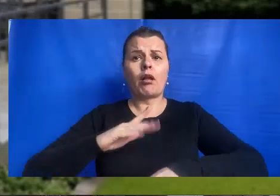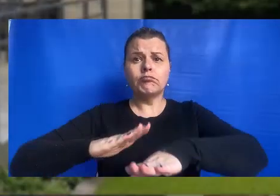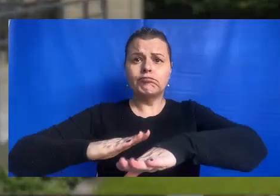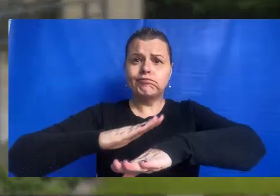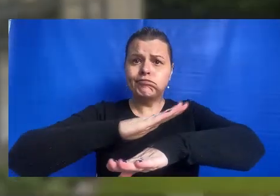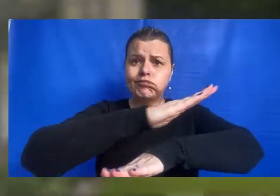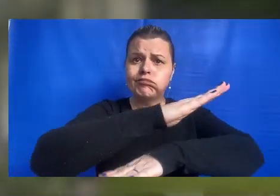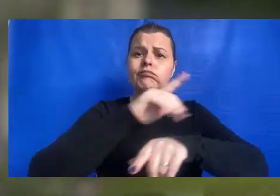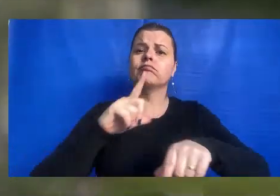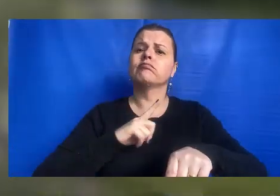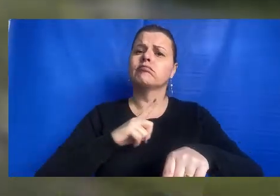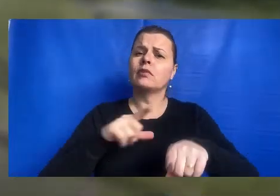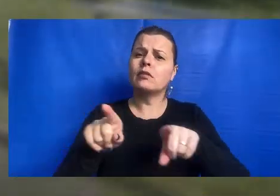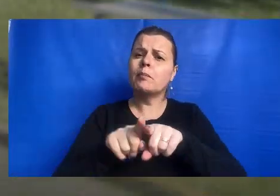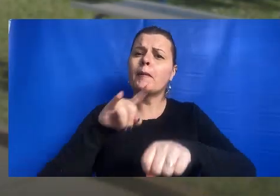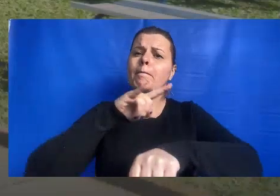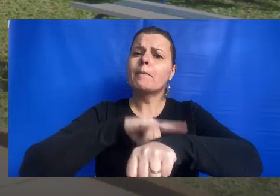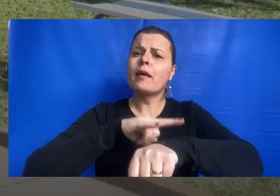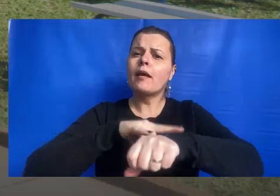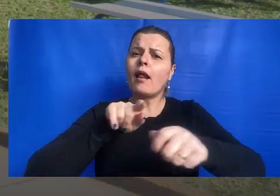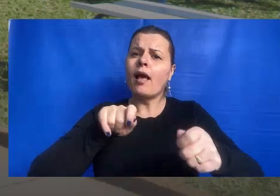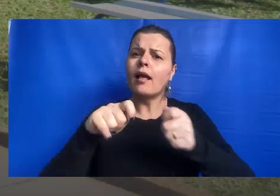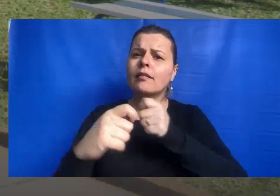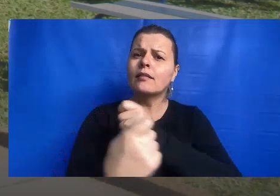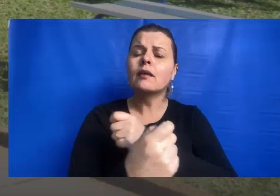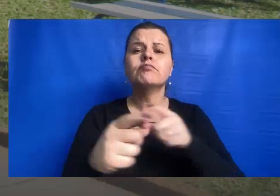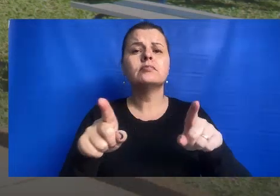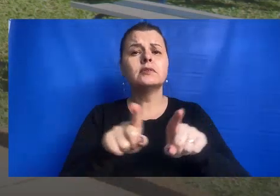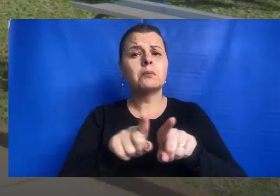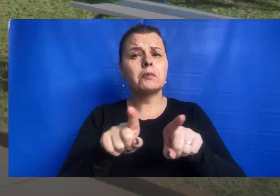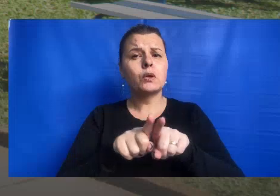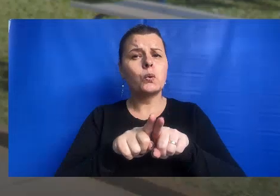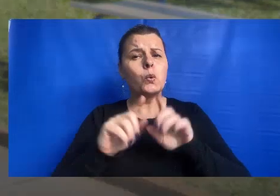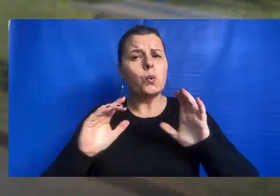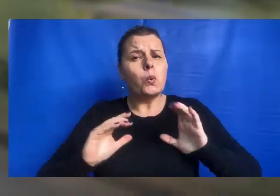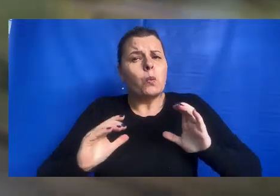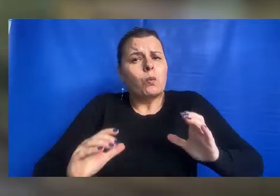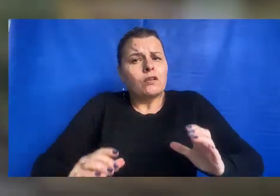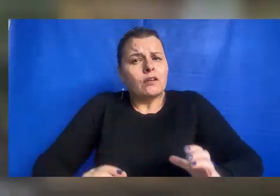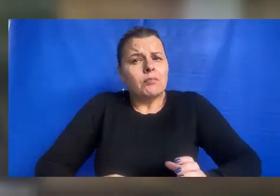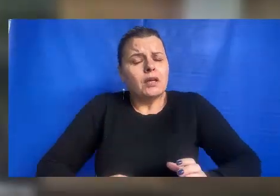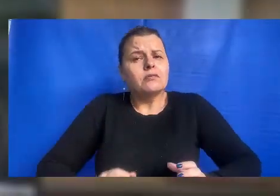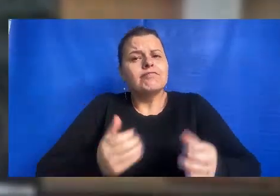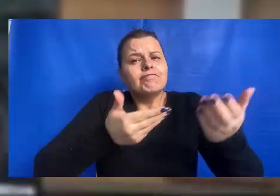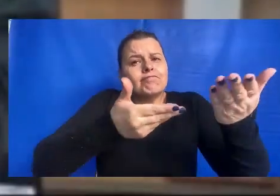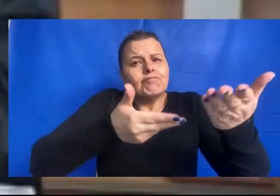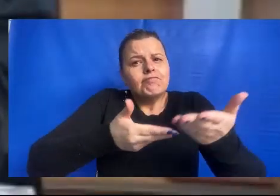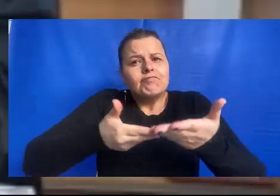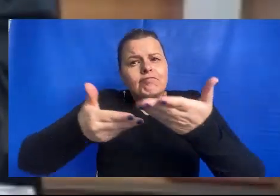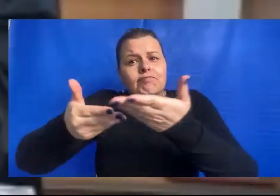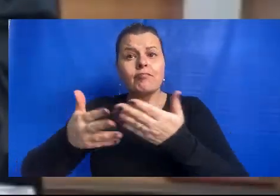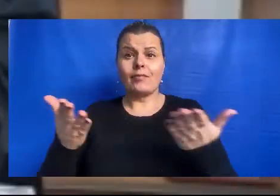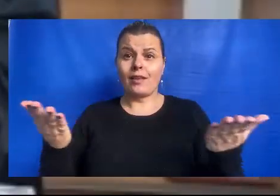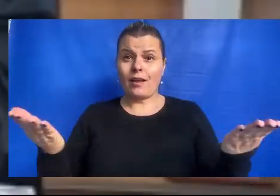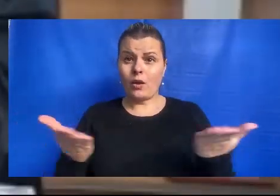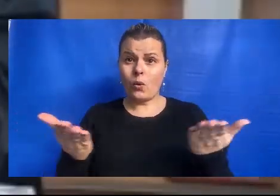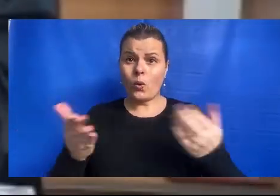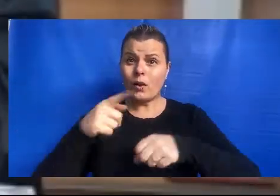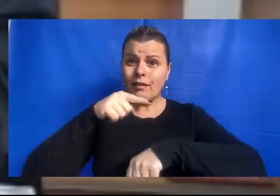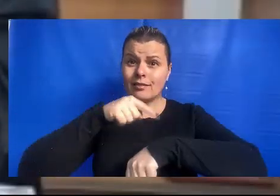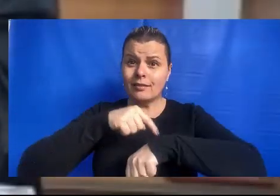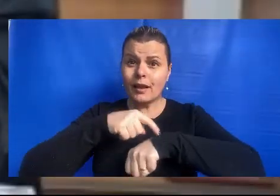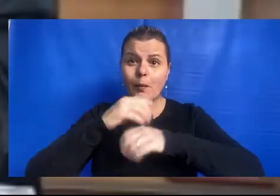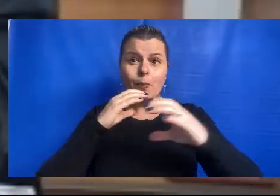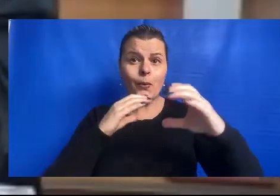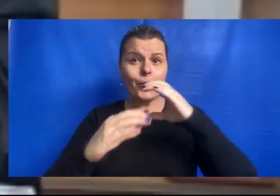Há rampas, banheiros adaptados e também atitudes acolhedoras. Neste tempo